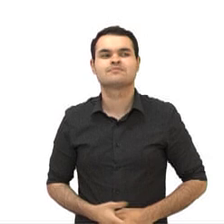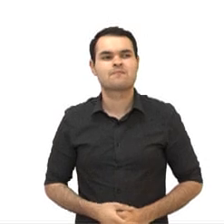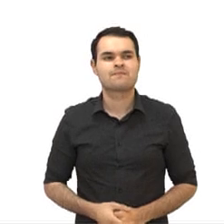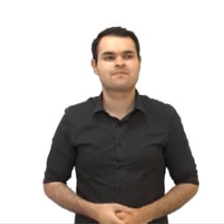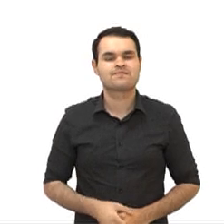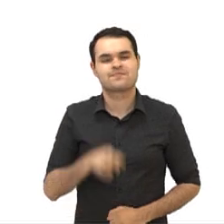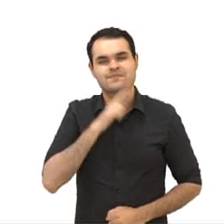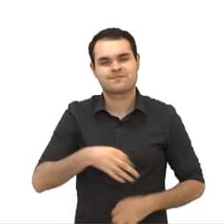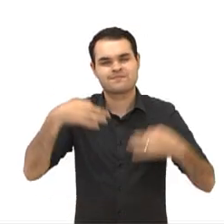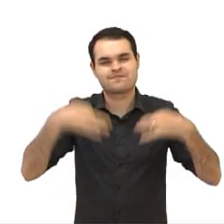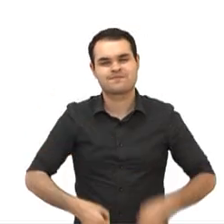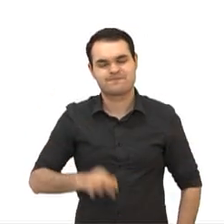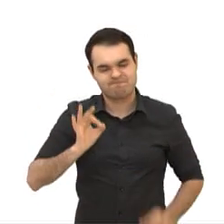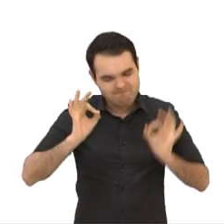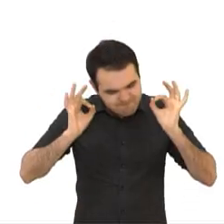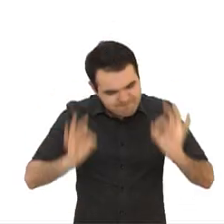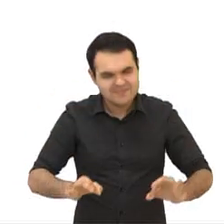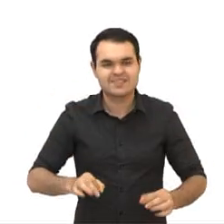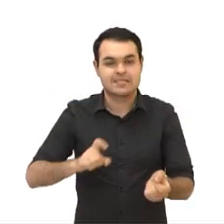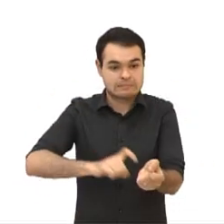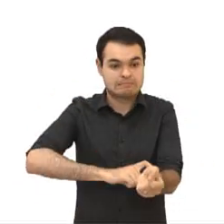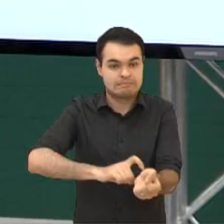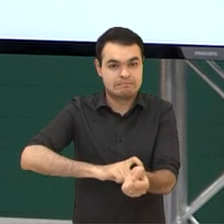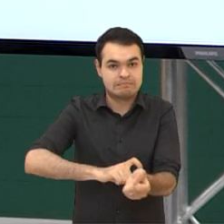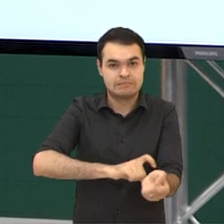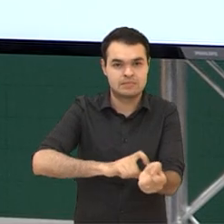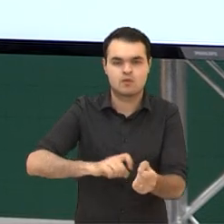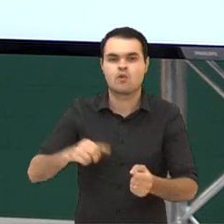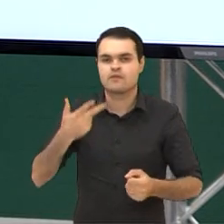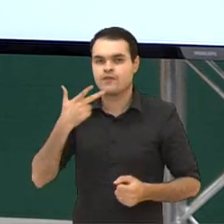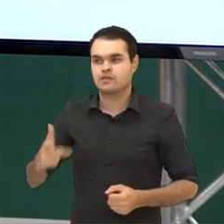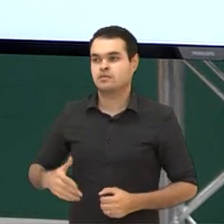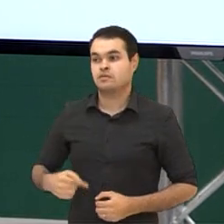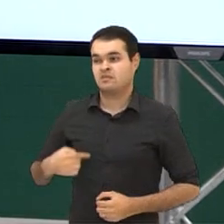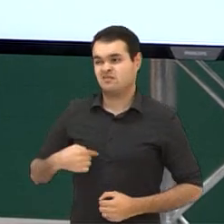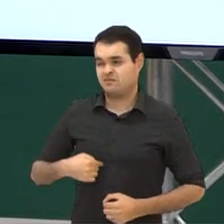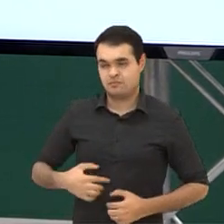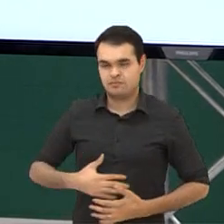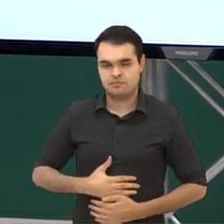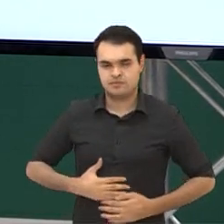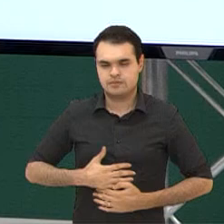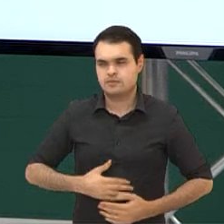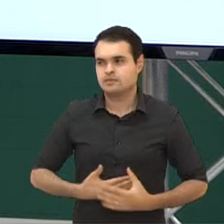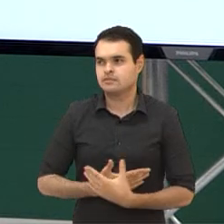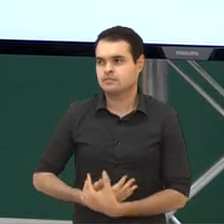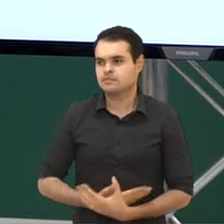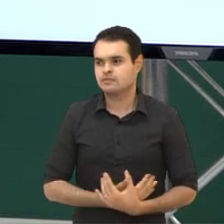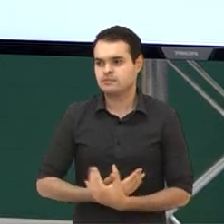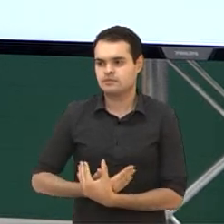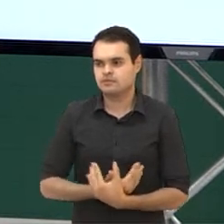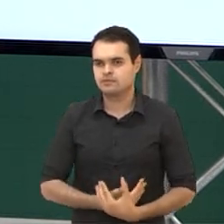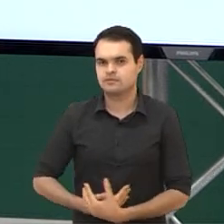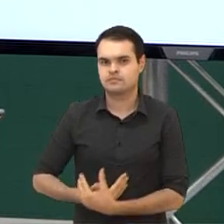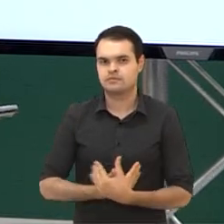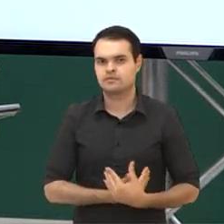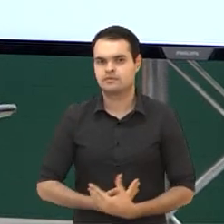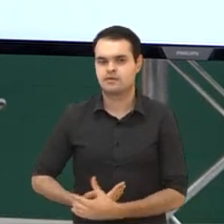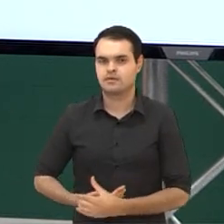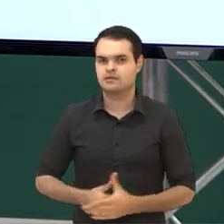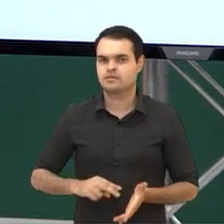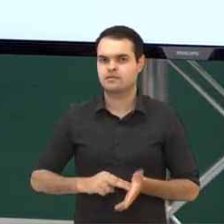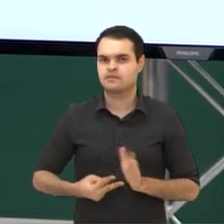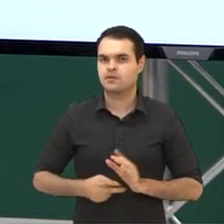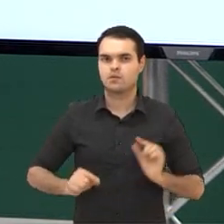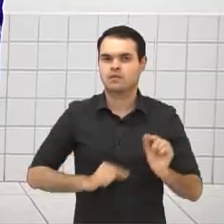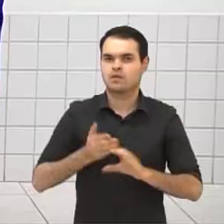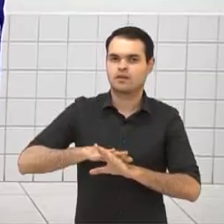A resposta certa, yes, the person is nervous. Quando a gente diz assim, I have butterflies in my stomach. Eu tenho borboletas no meu estômago,